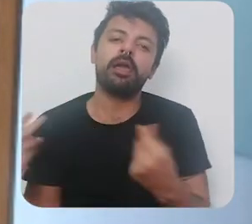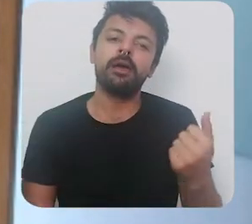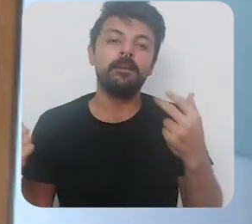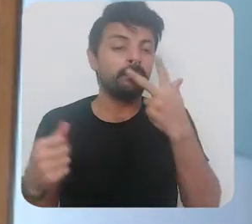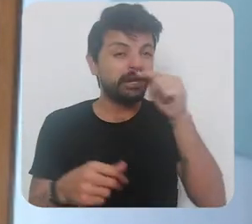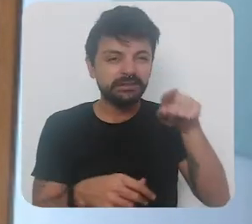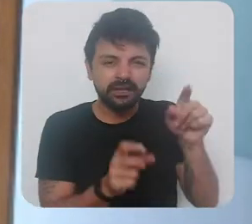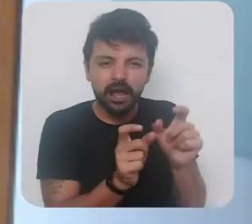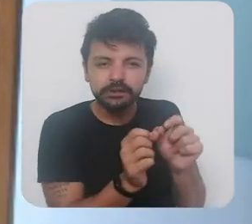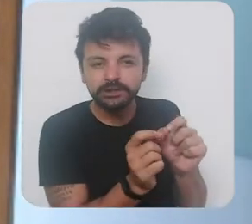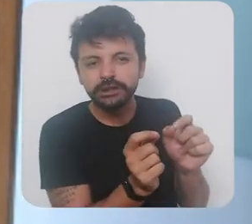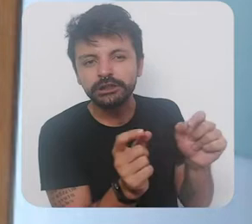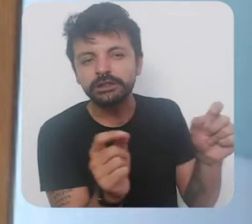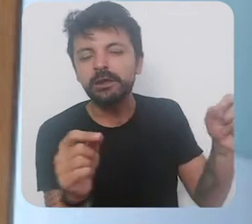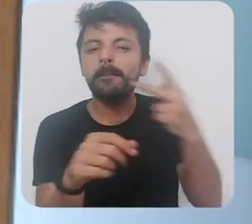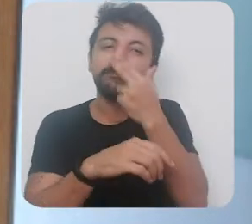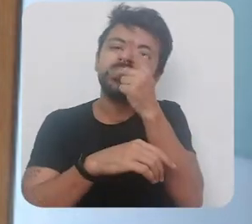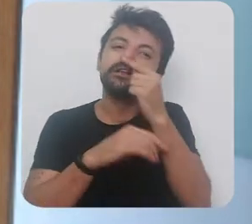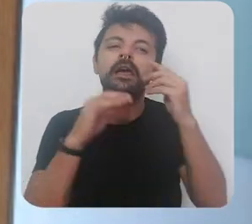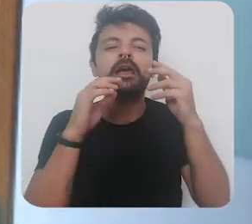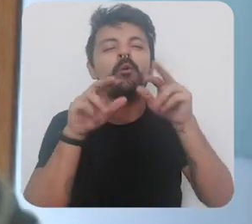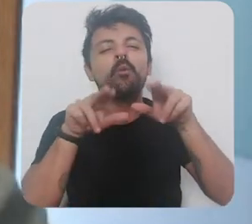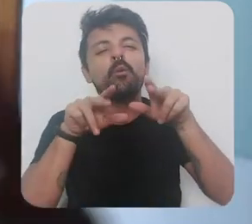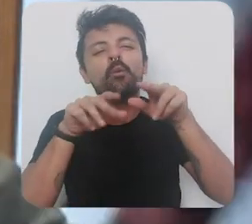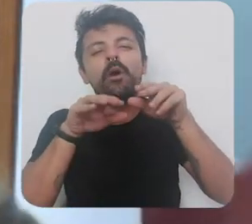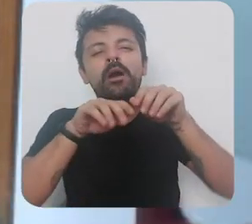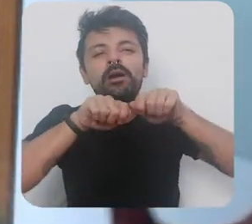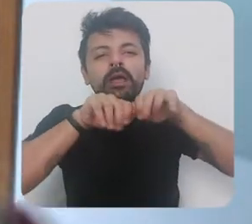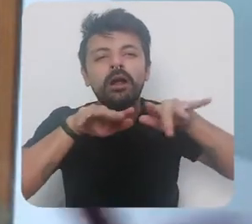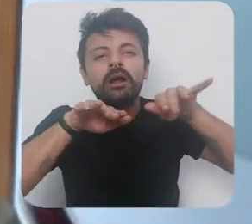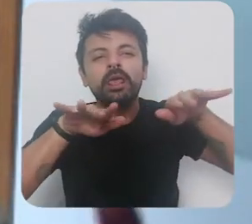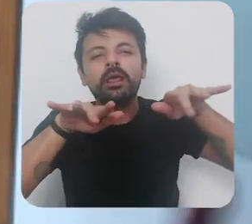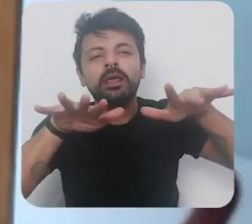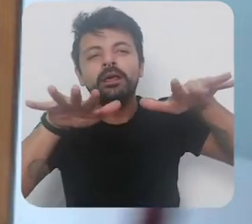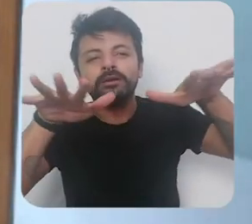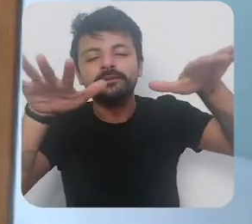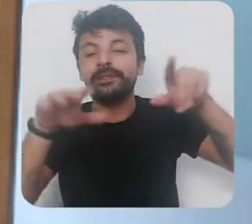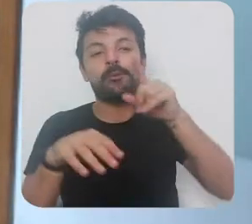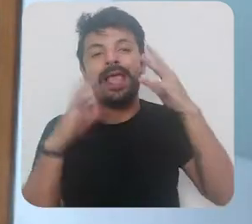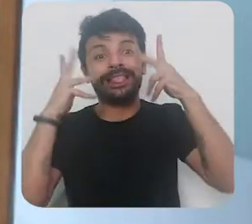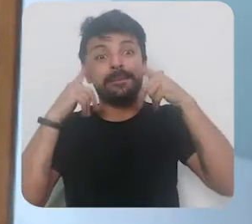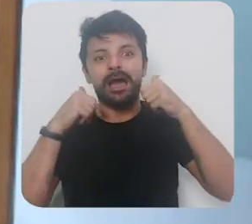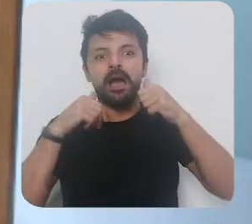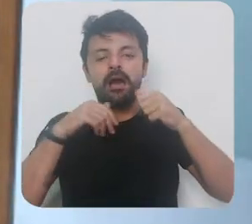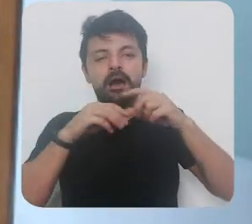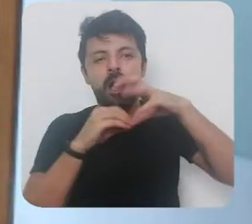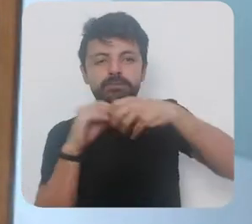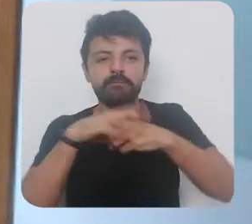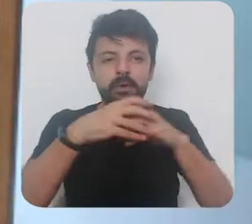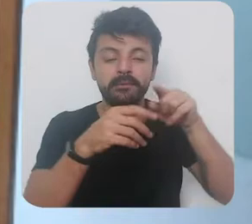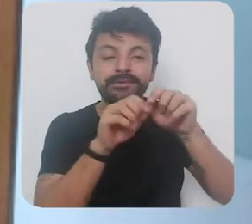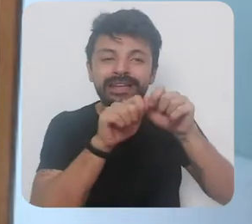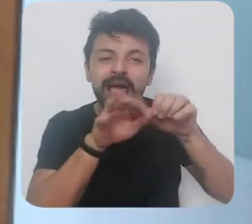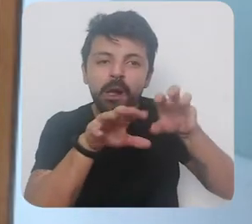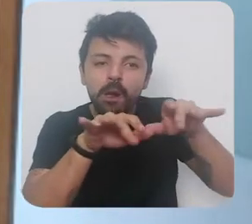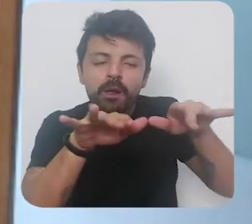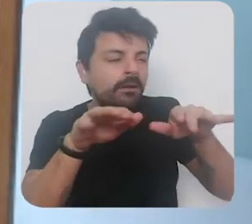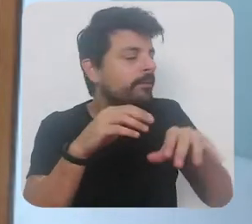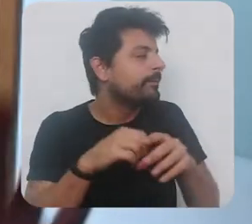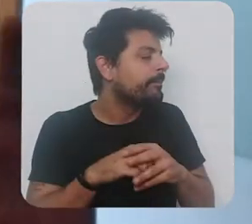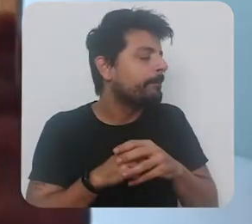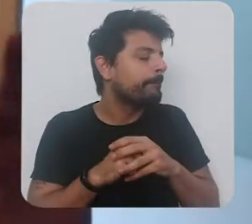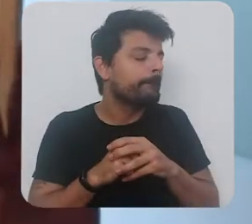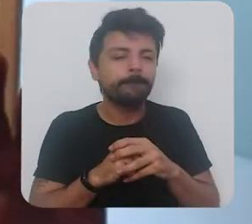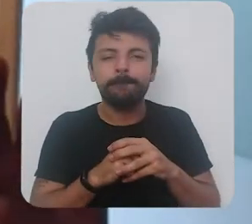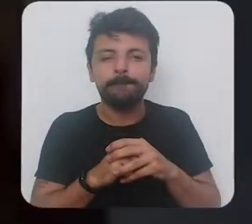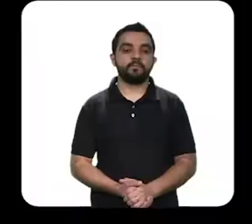ambiente e vai comendo o que tem em volta né mas não é um animal que se reproduz assim no sentido tradicional a está acostumado né então nós